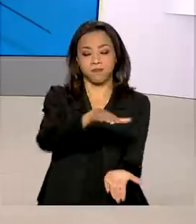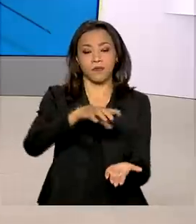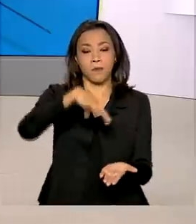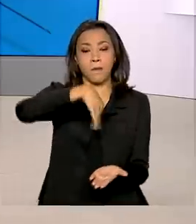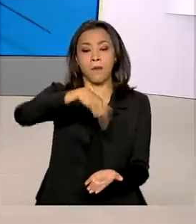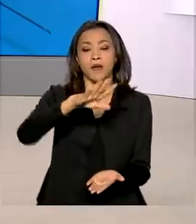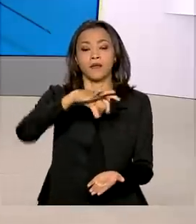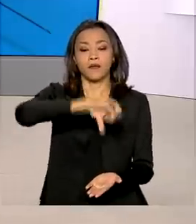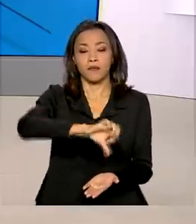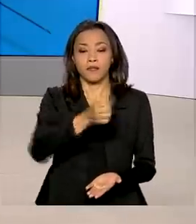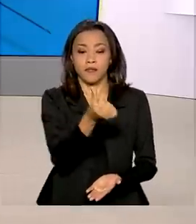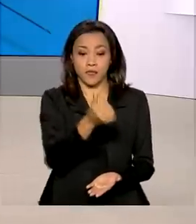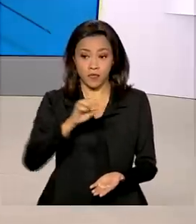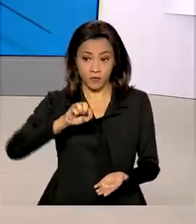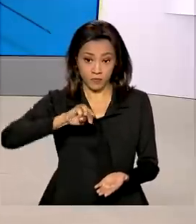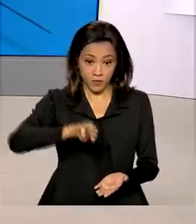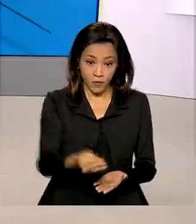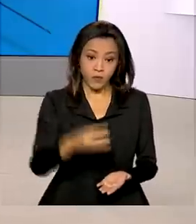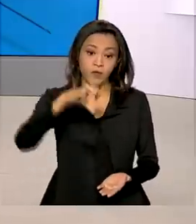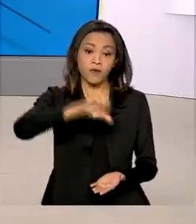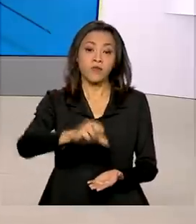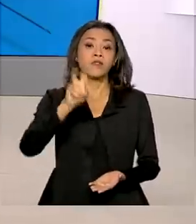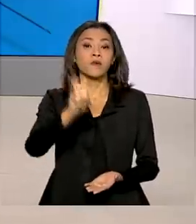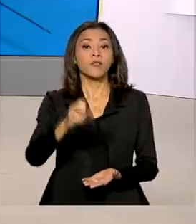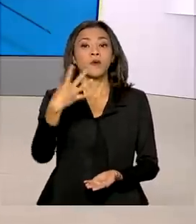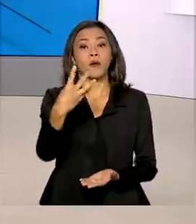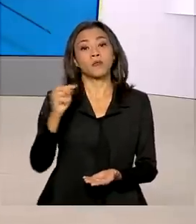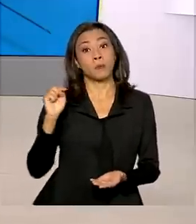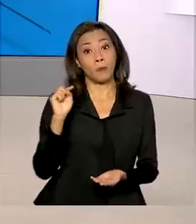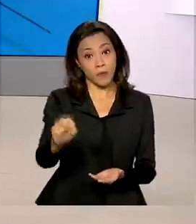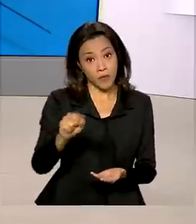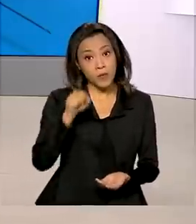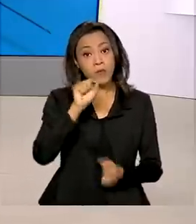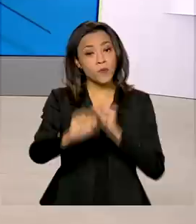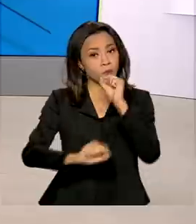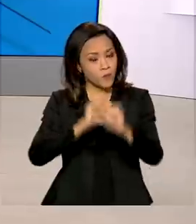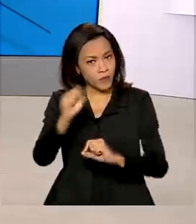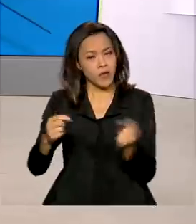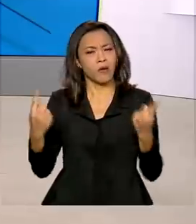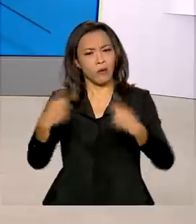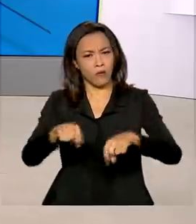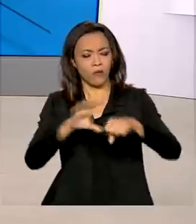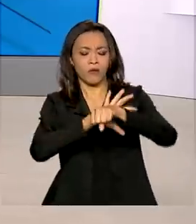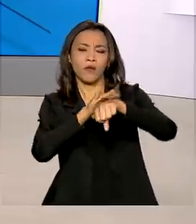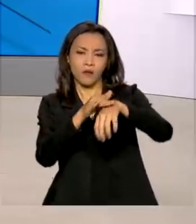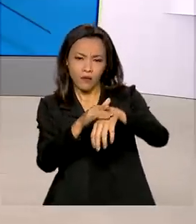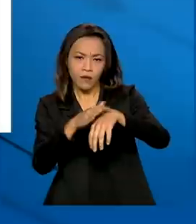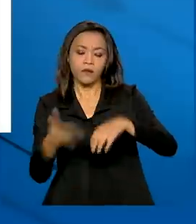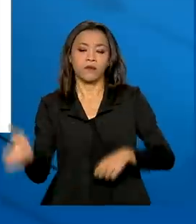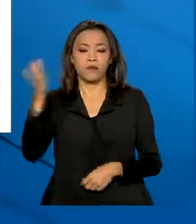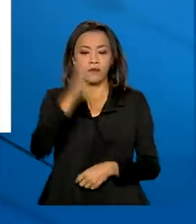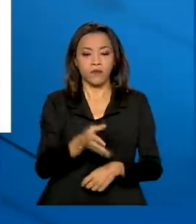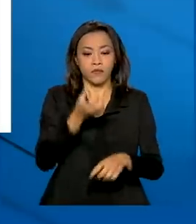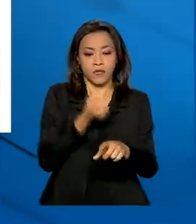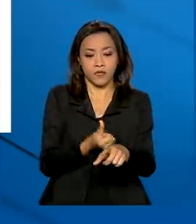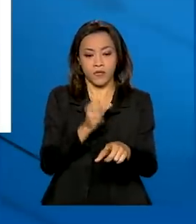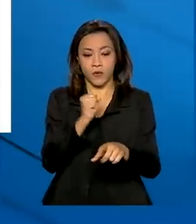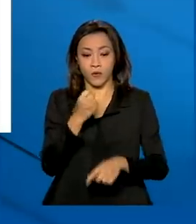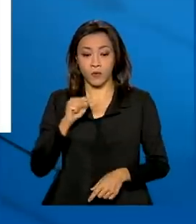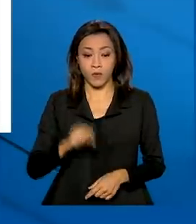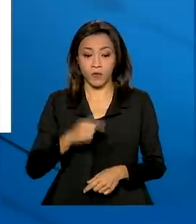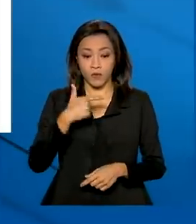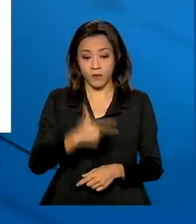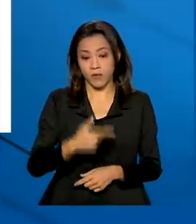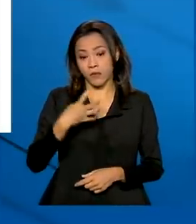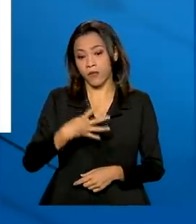96 milhões 954 mil doses de vacinas contra a Covid-19. 68 milhões 244 mil